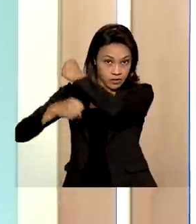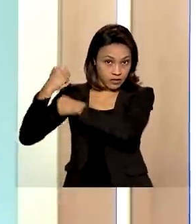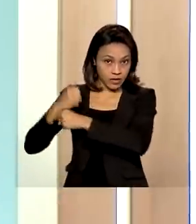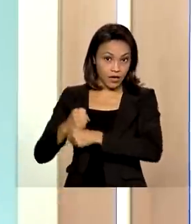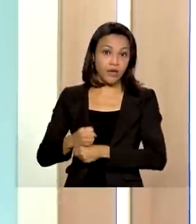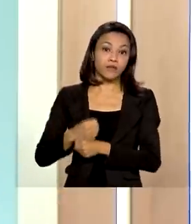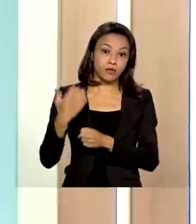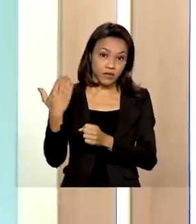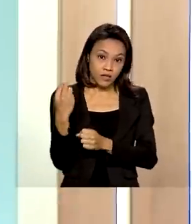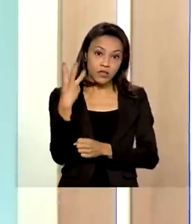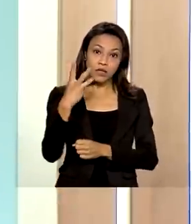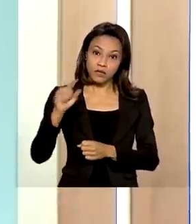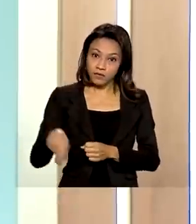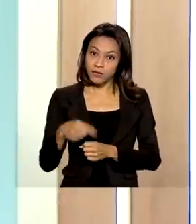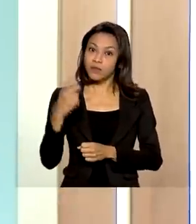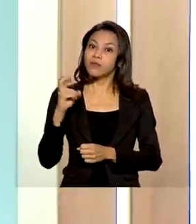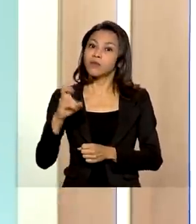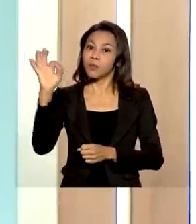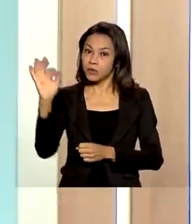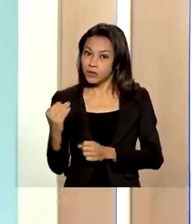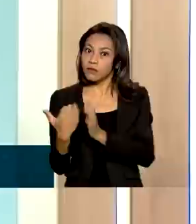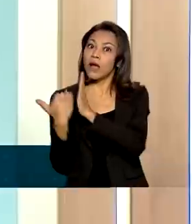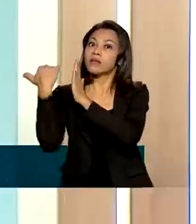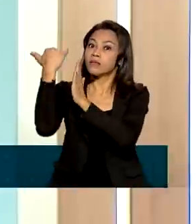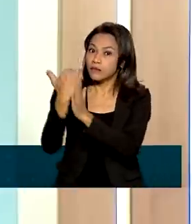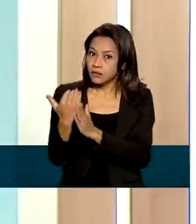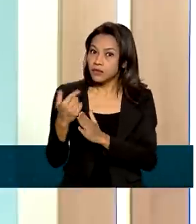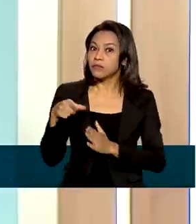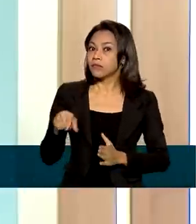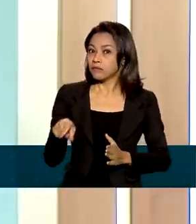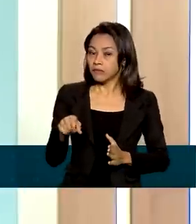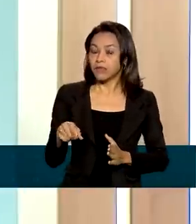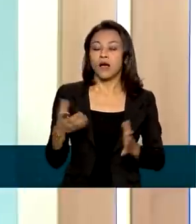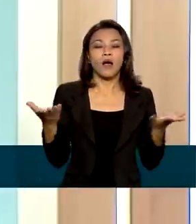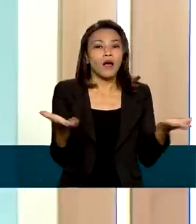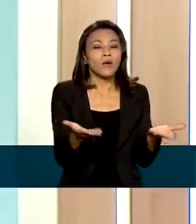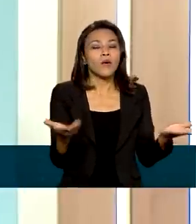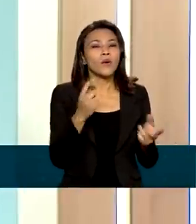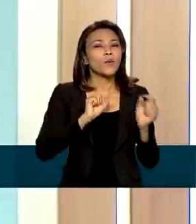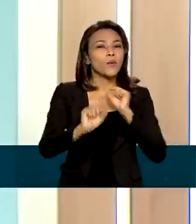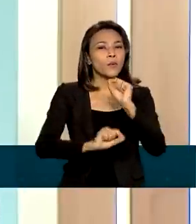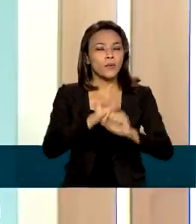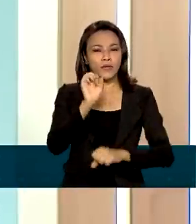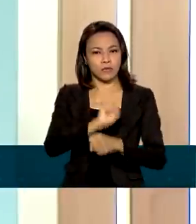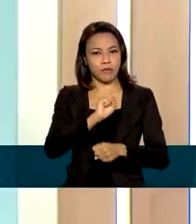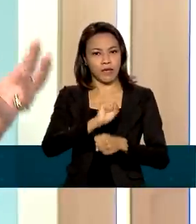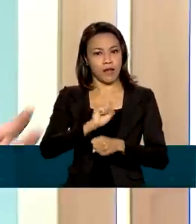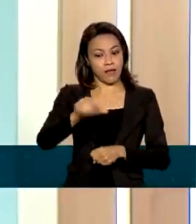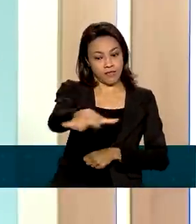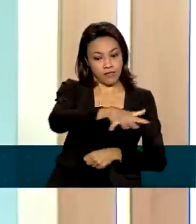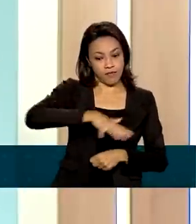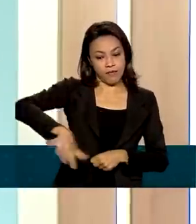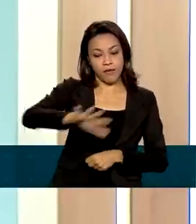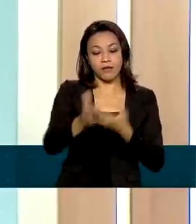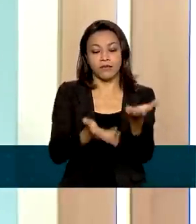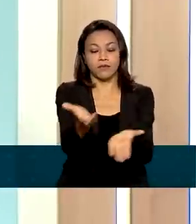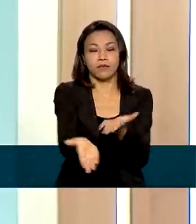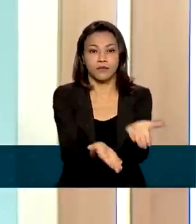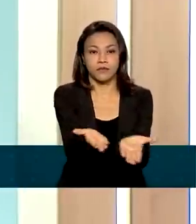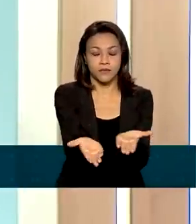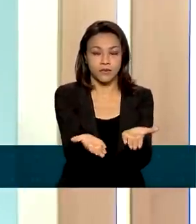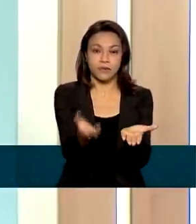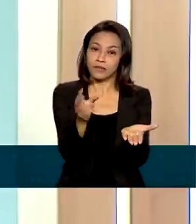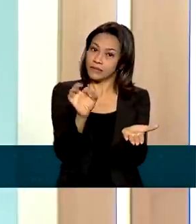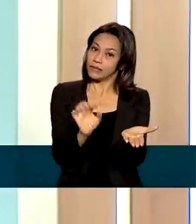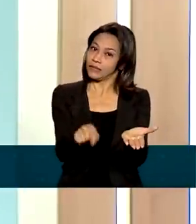bastante acima da expectativa dos analistas. Resta agora aguardar o resultado do setor de serviços como um todo, que